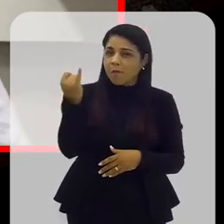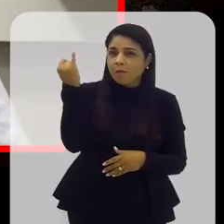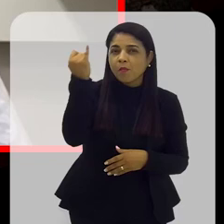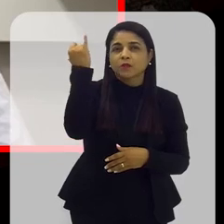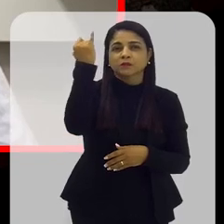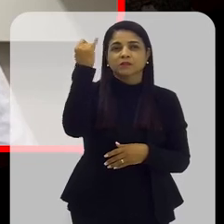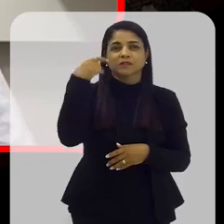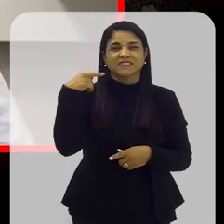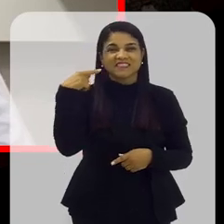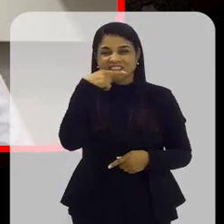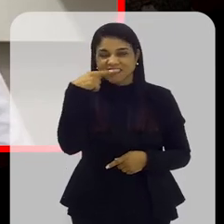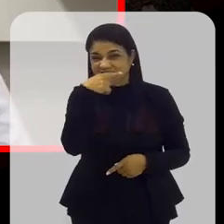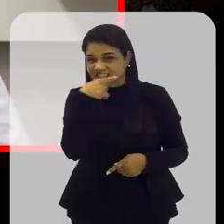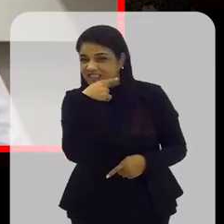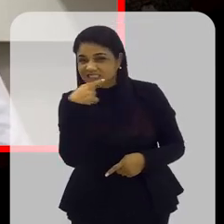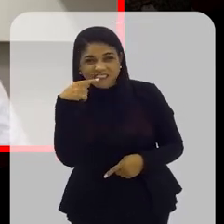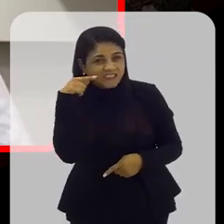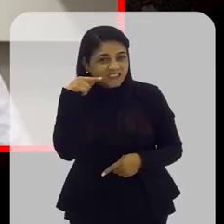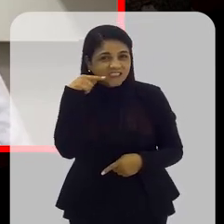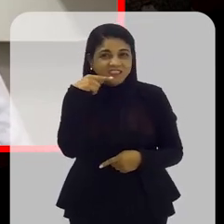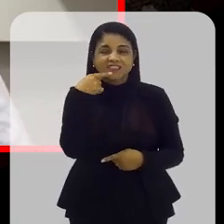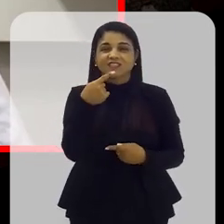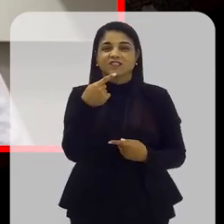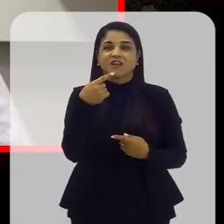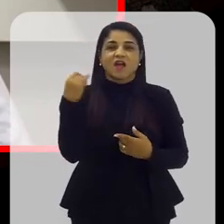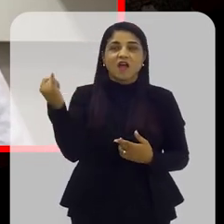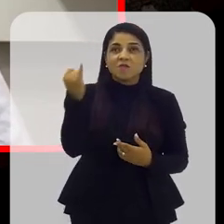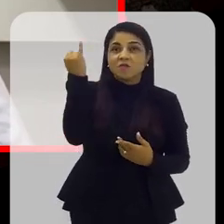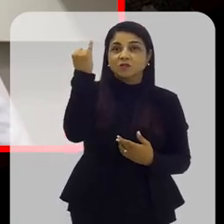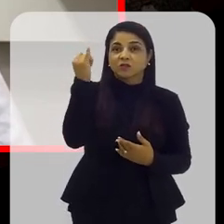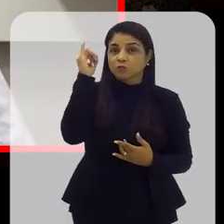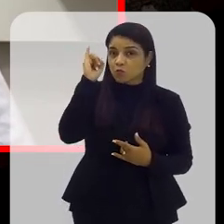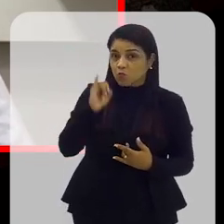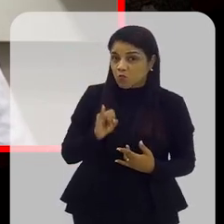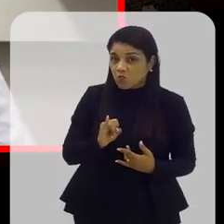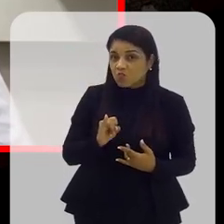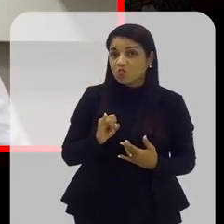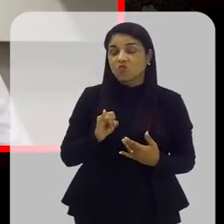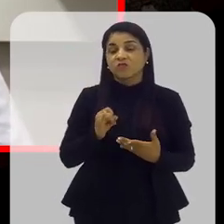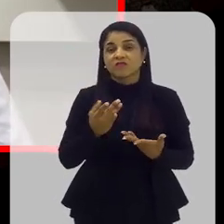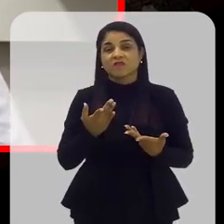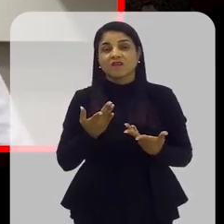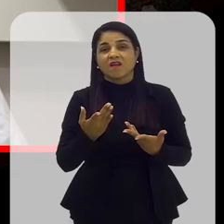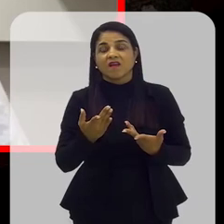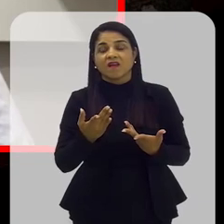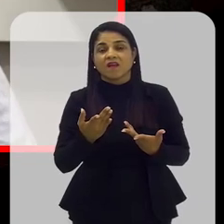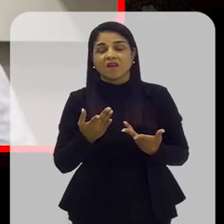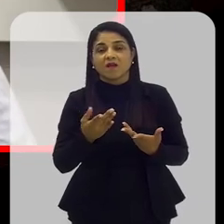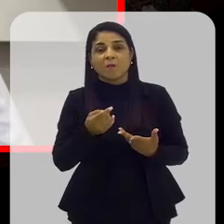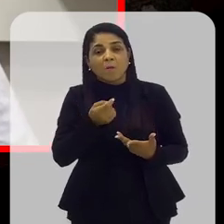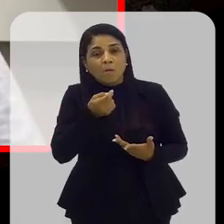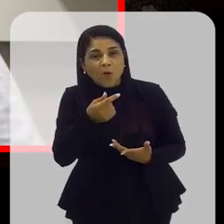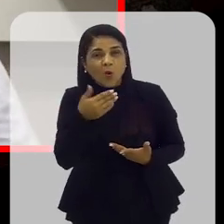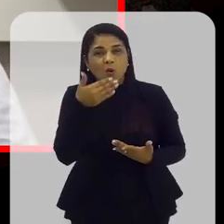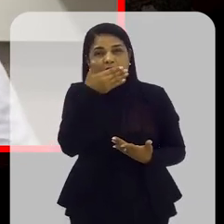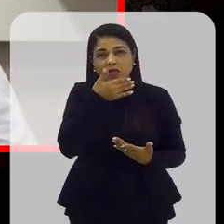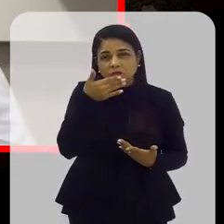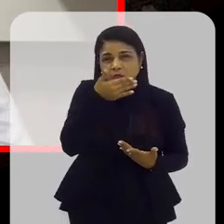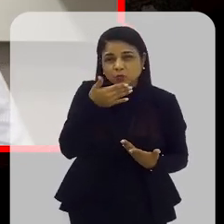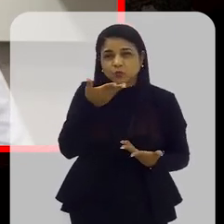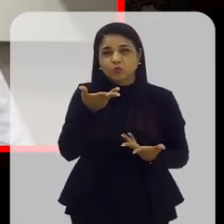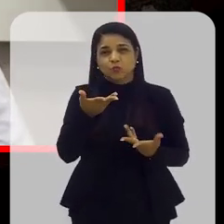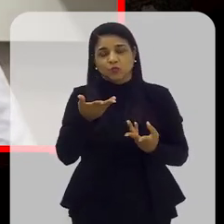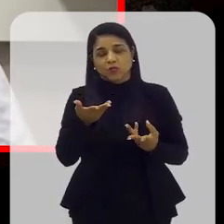da escovação, a importância de uma dieta com pouco açúcar.